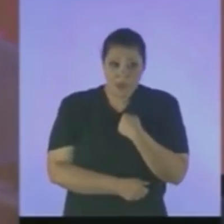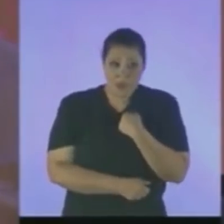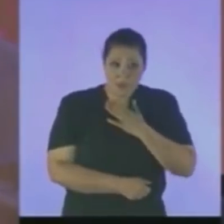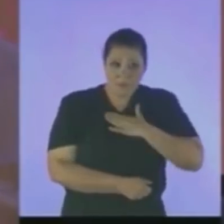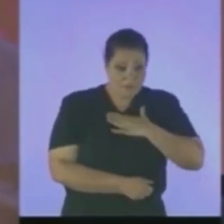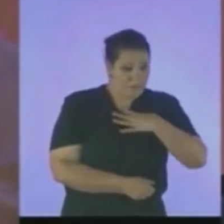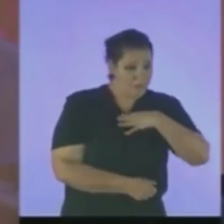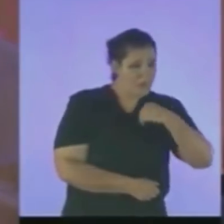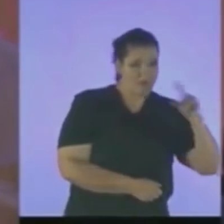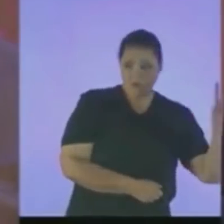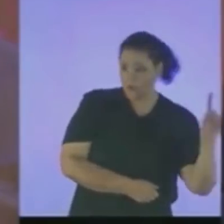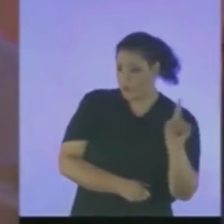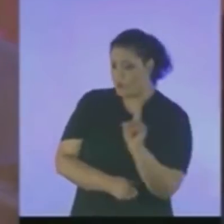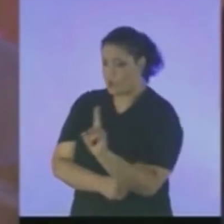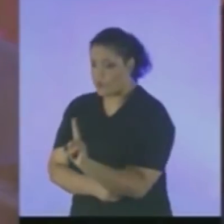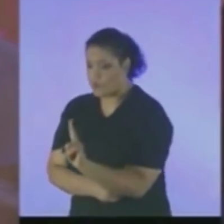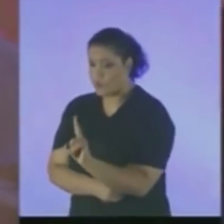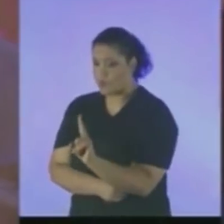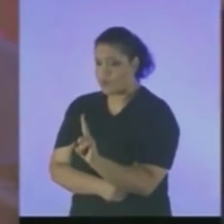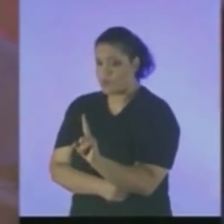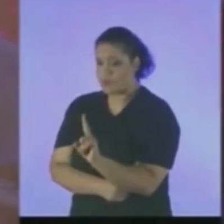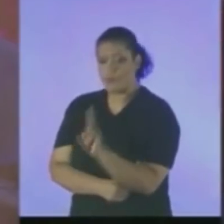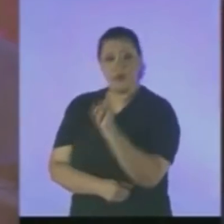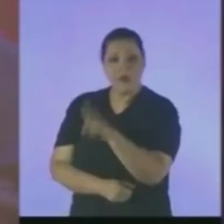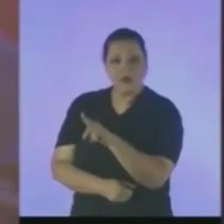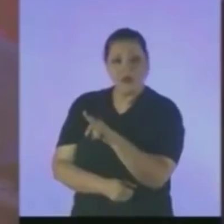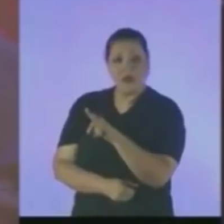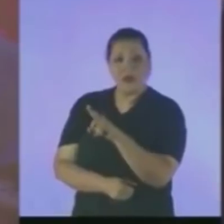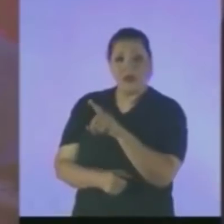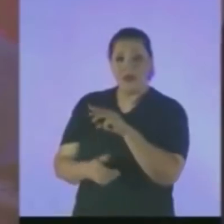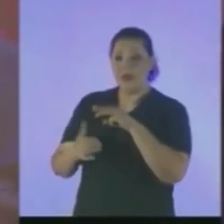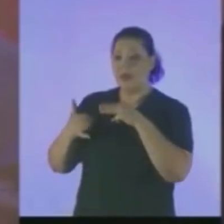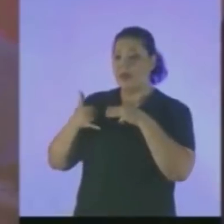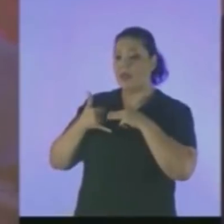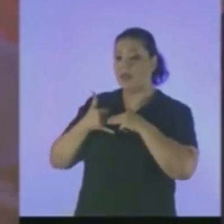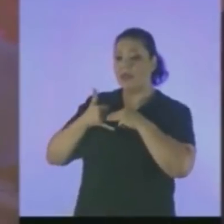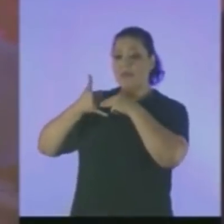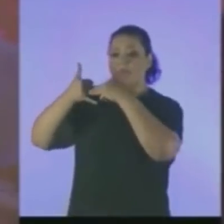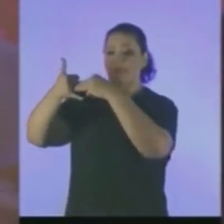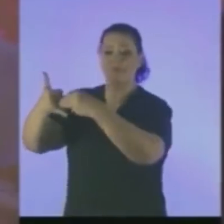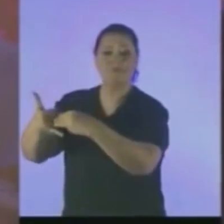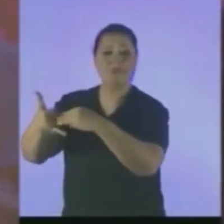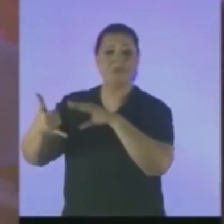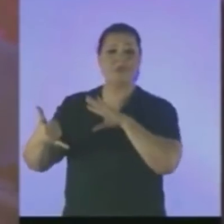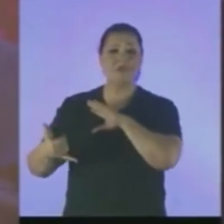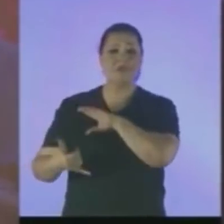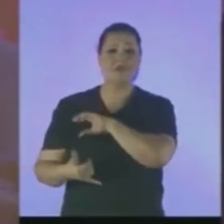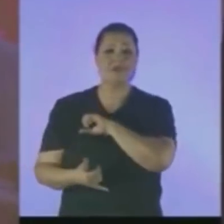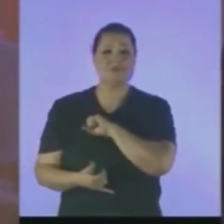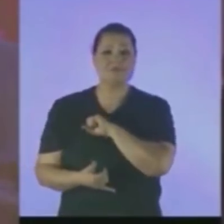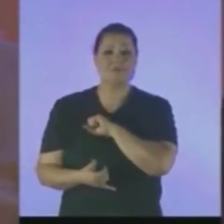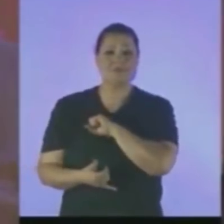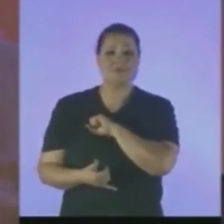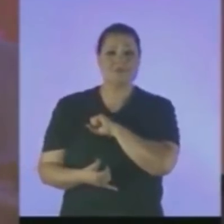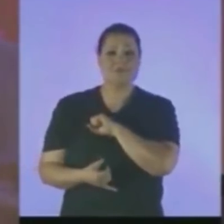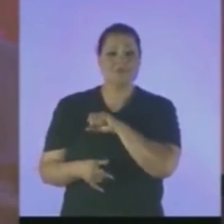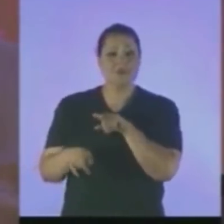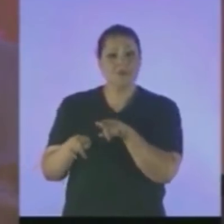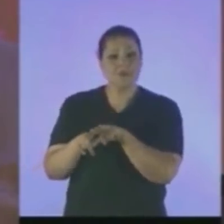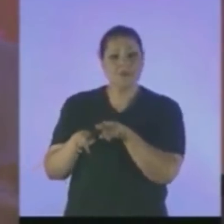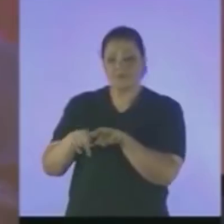Para que ele Levasse a mensagem Do amor E fiz que o instinto